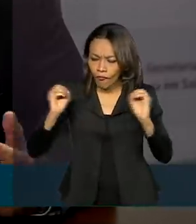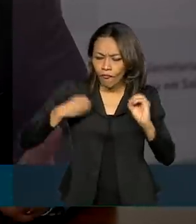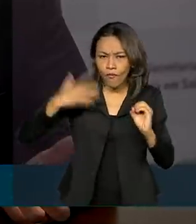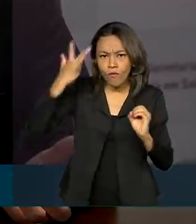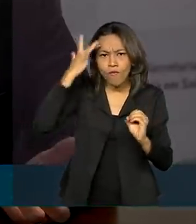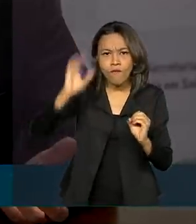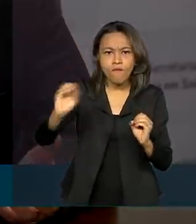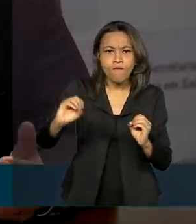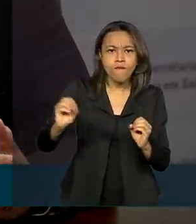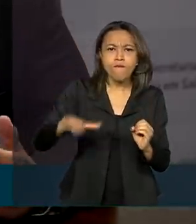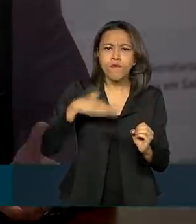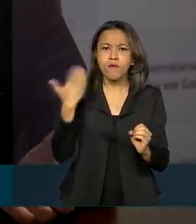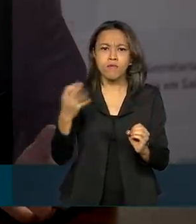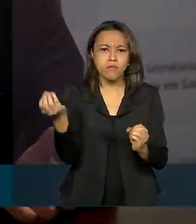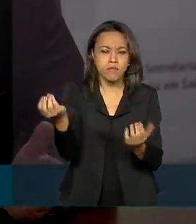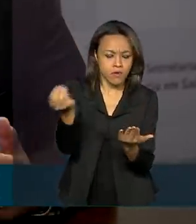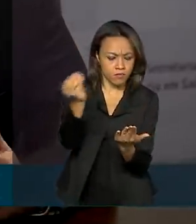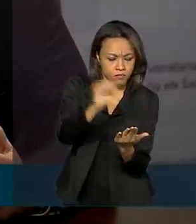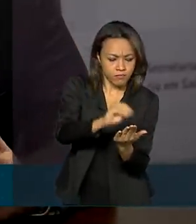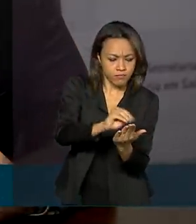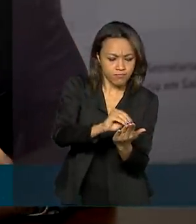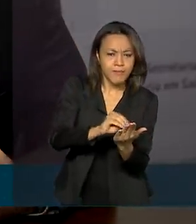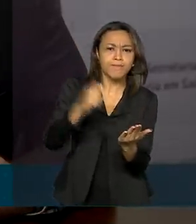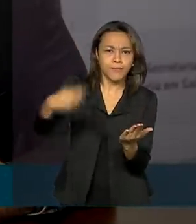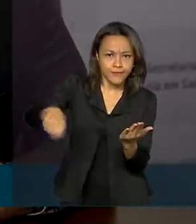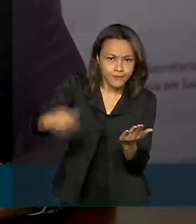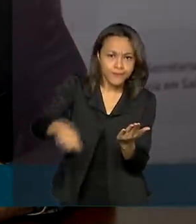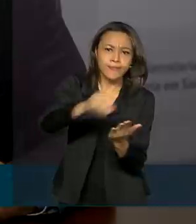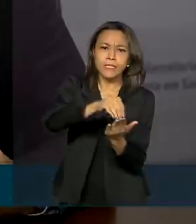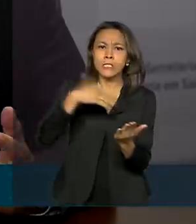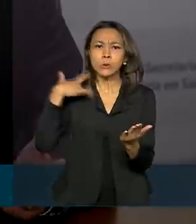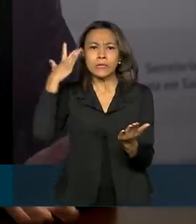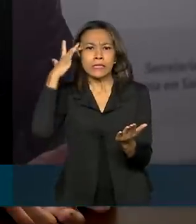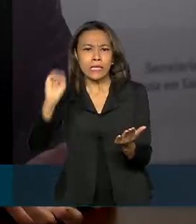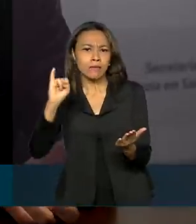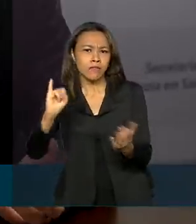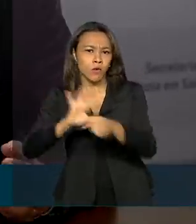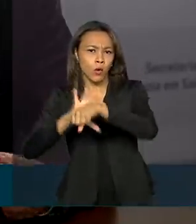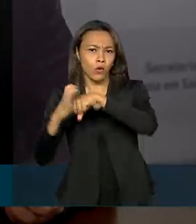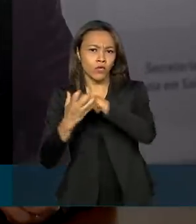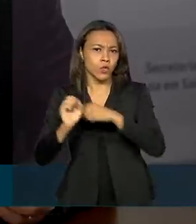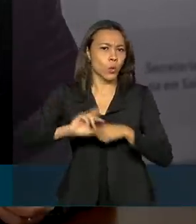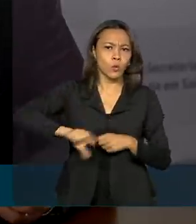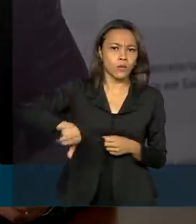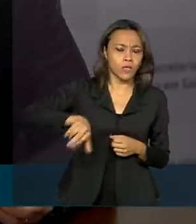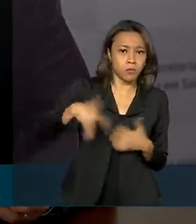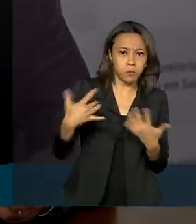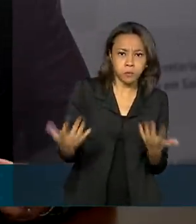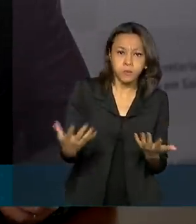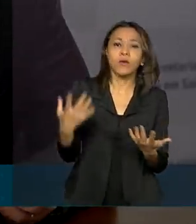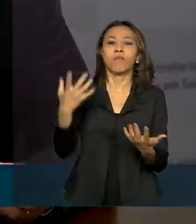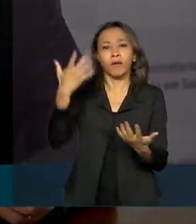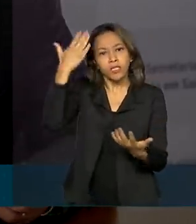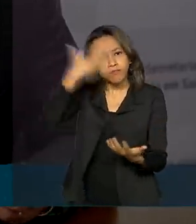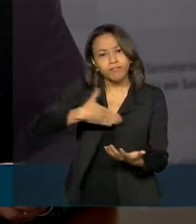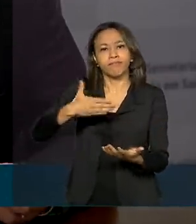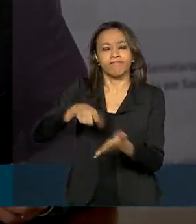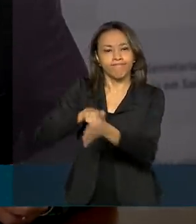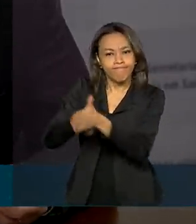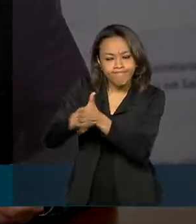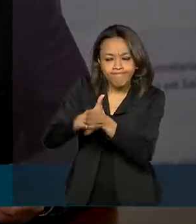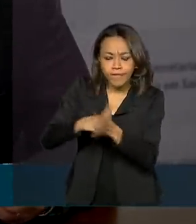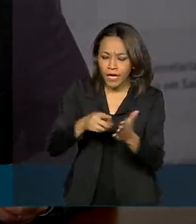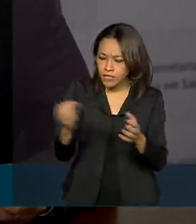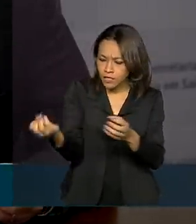aqueles casos que foram a óbito que não tem a confirmação se foi por covid ou não. E dessa forma a gente vai consolidando os